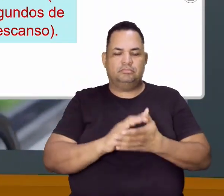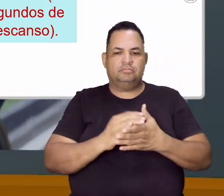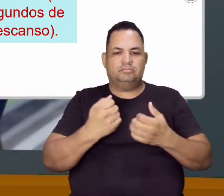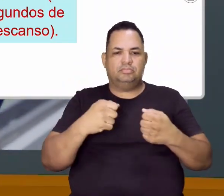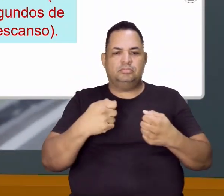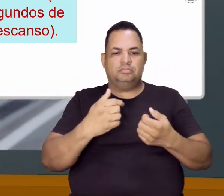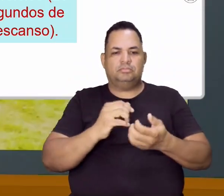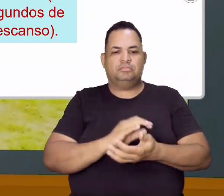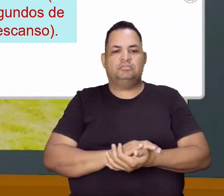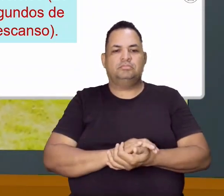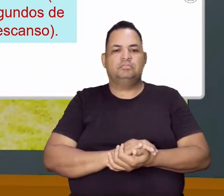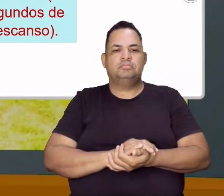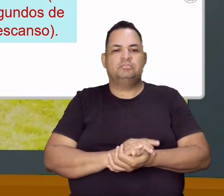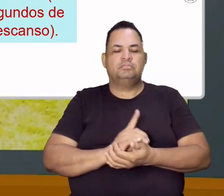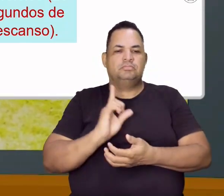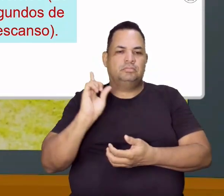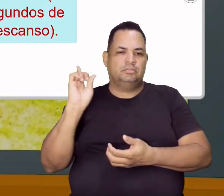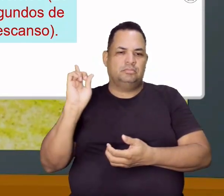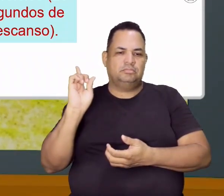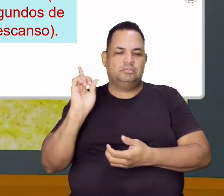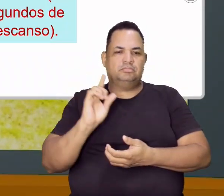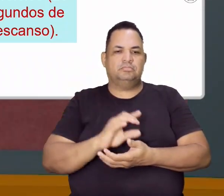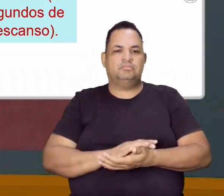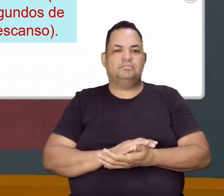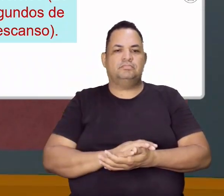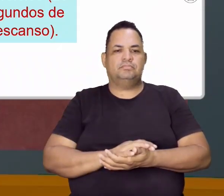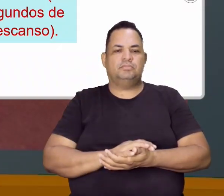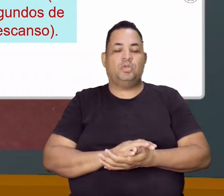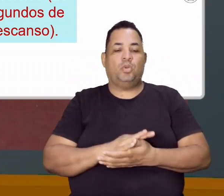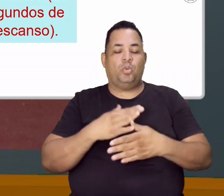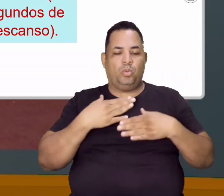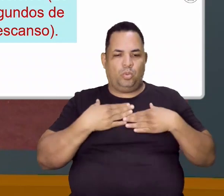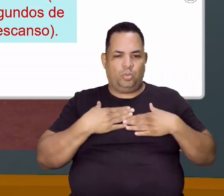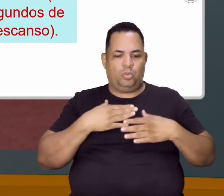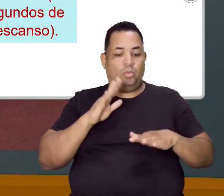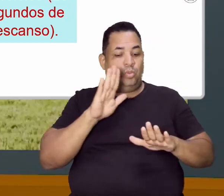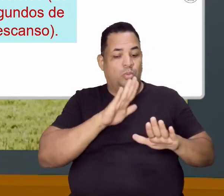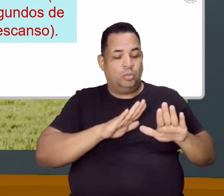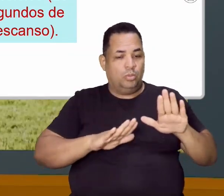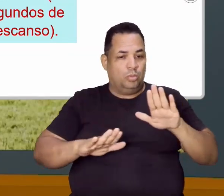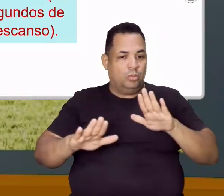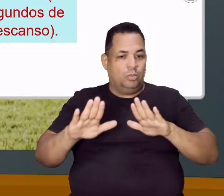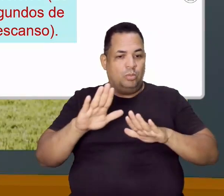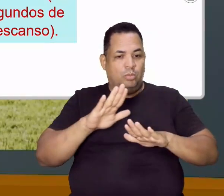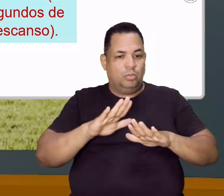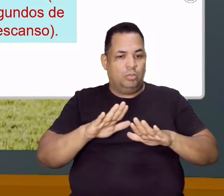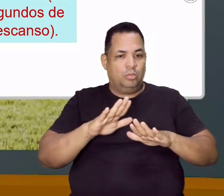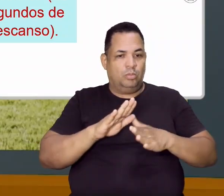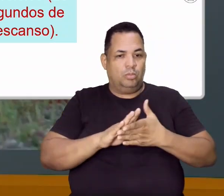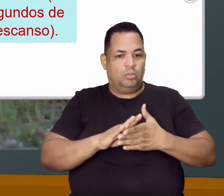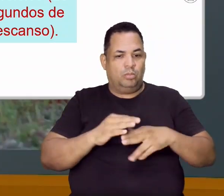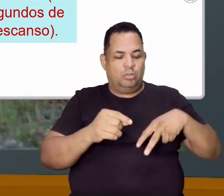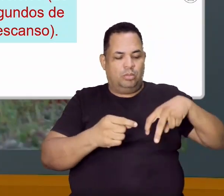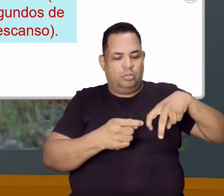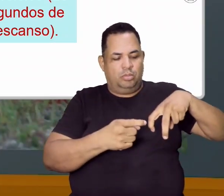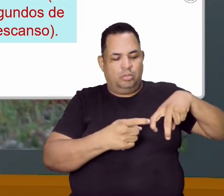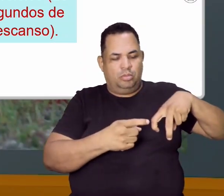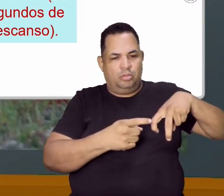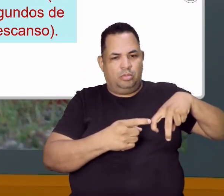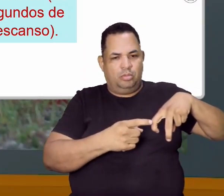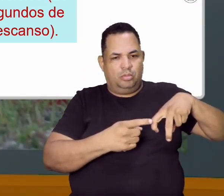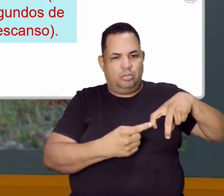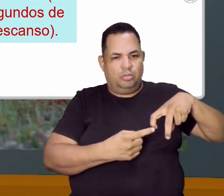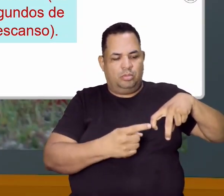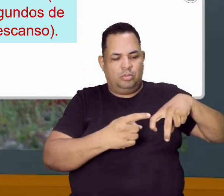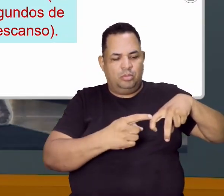também saltitando? Pode, mas sempre com cuidado para que a ponta da cabeça do teu joelho, ela não passe